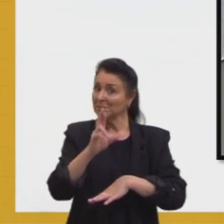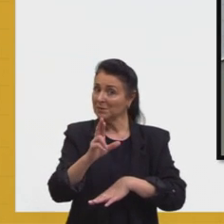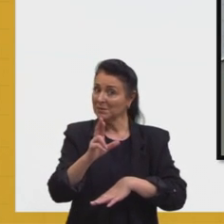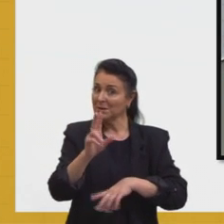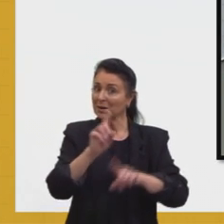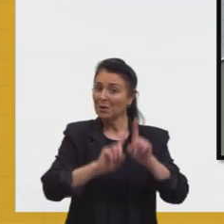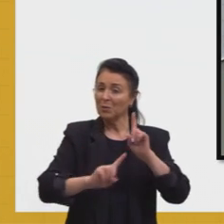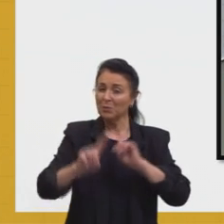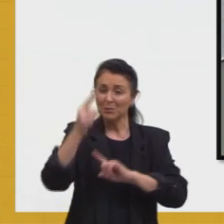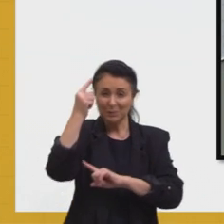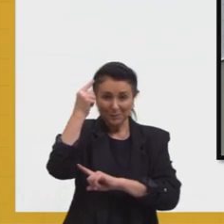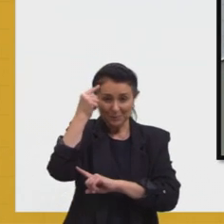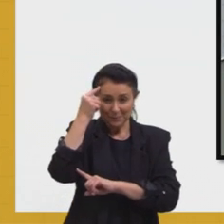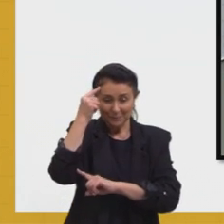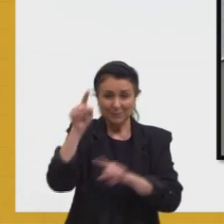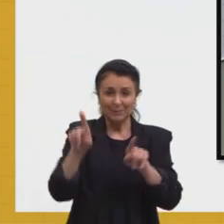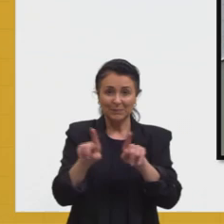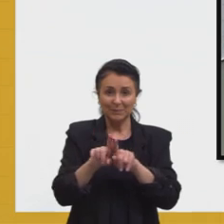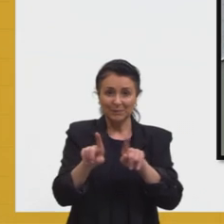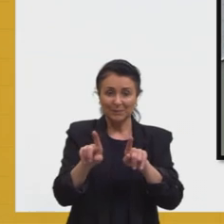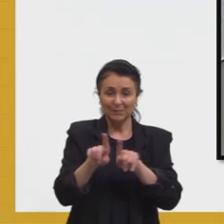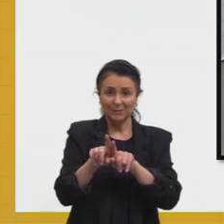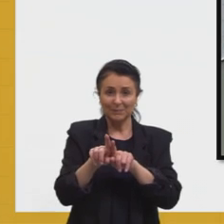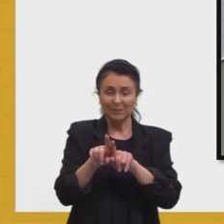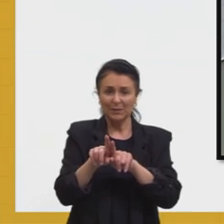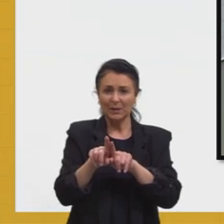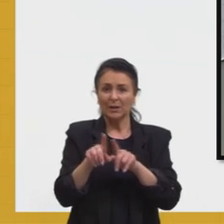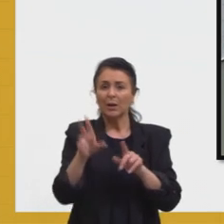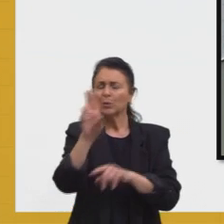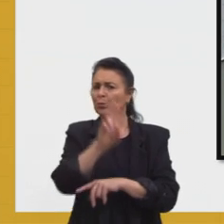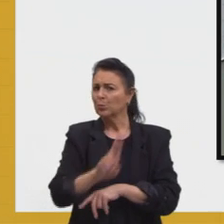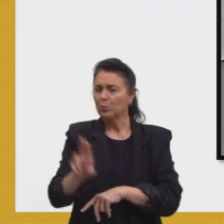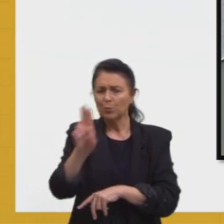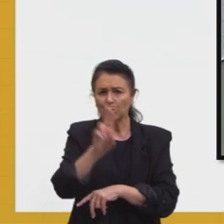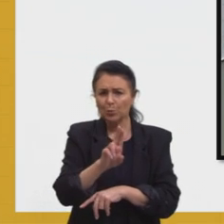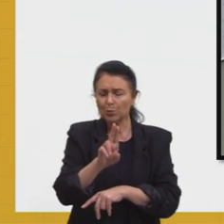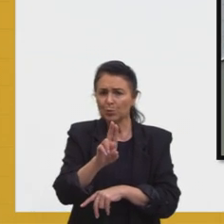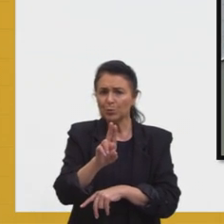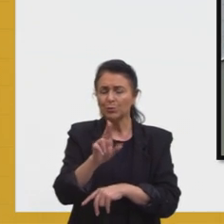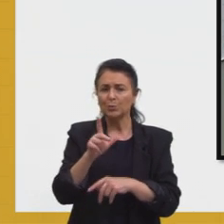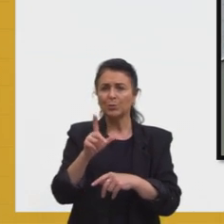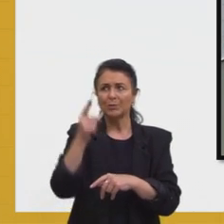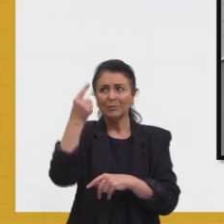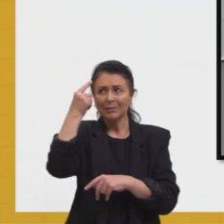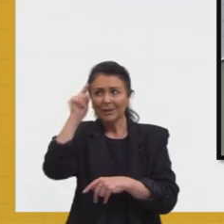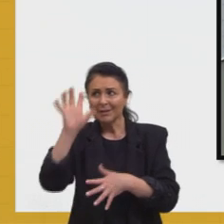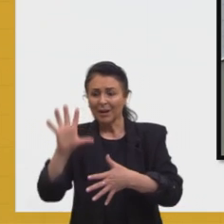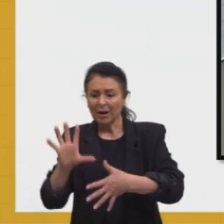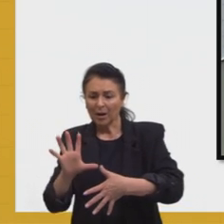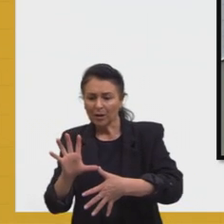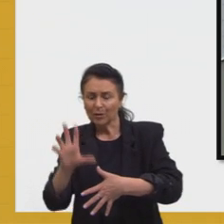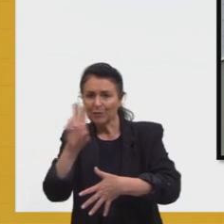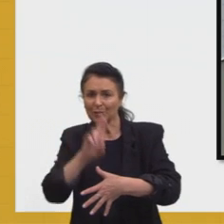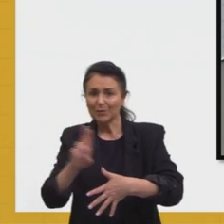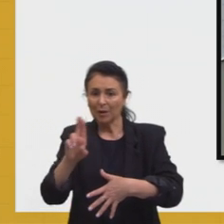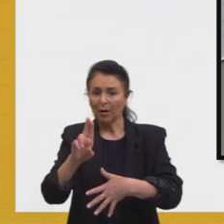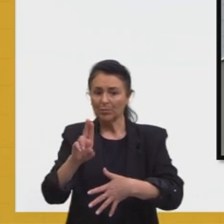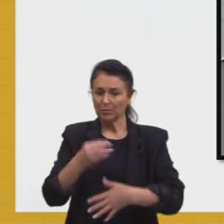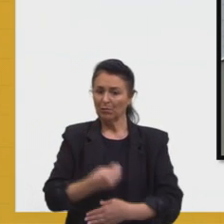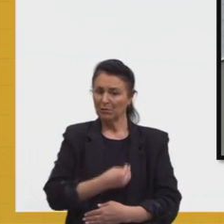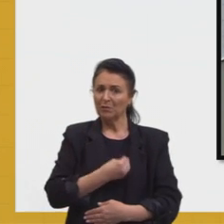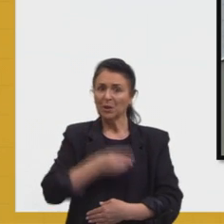pensamento sobre a questão da utilização da ideia da cartografia do nosso dia a dia,